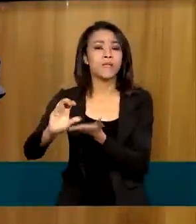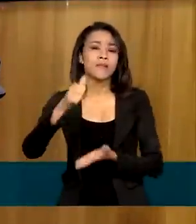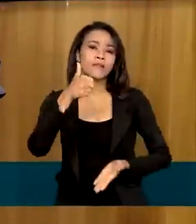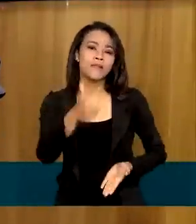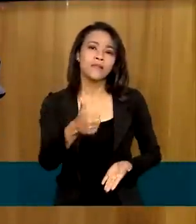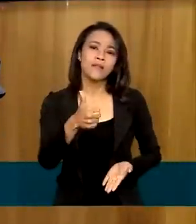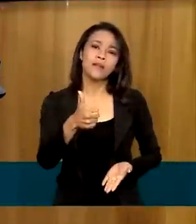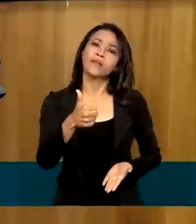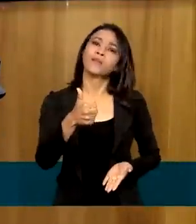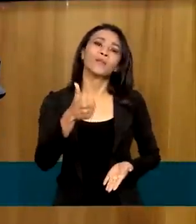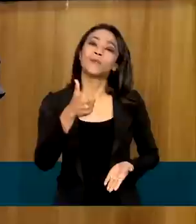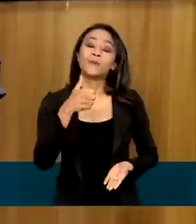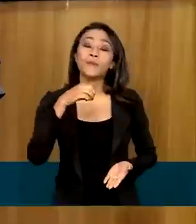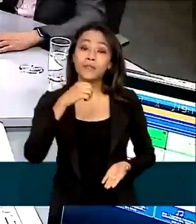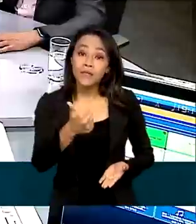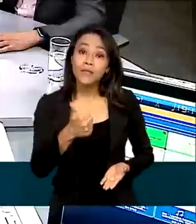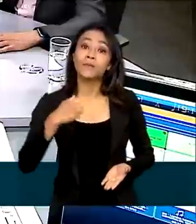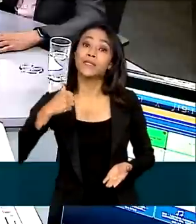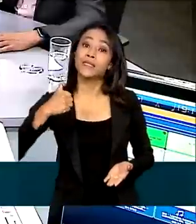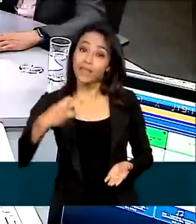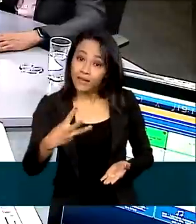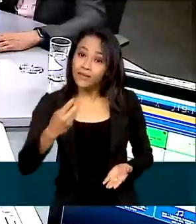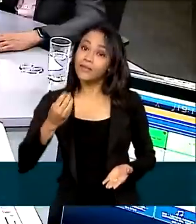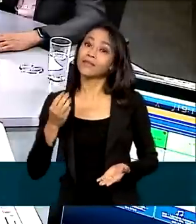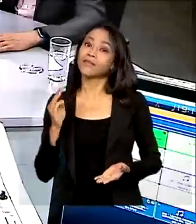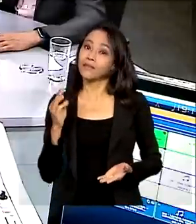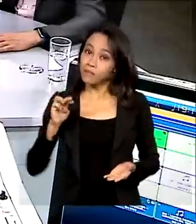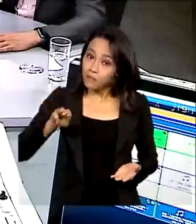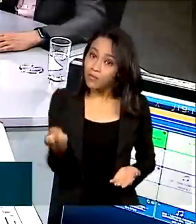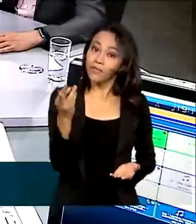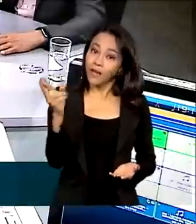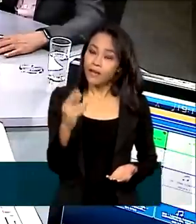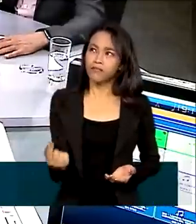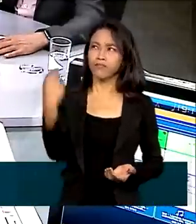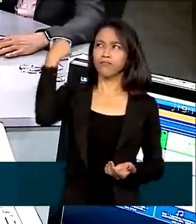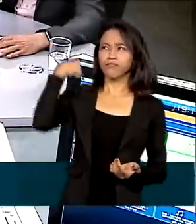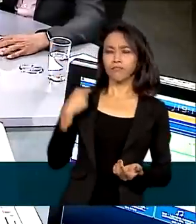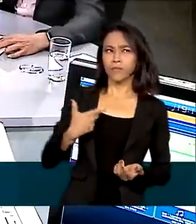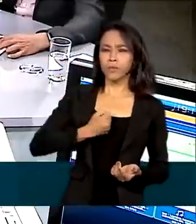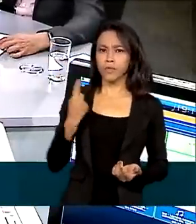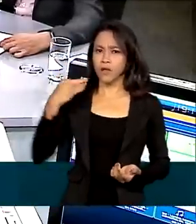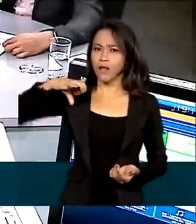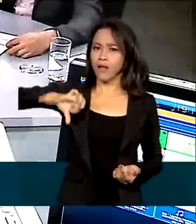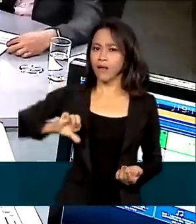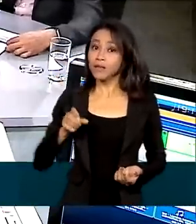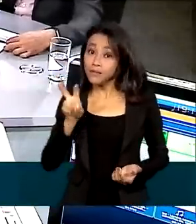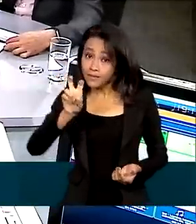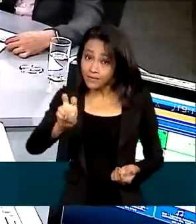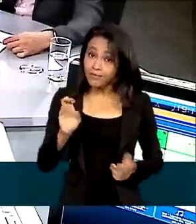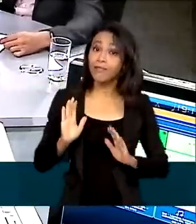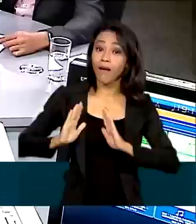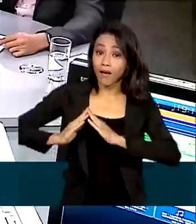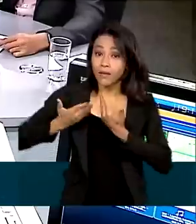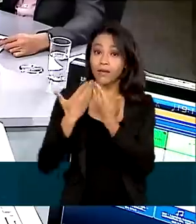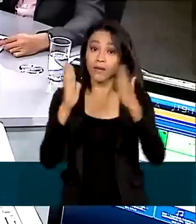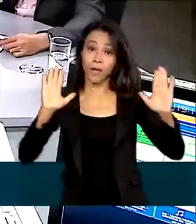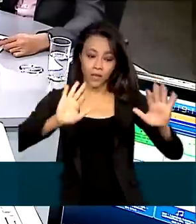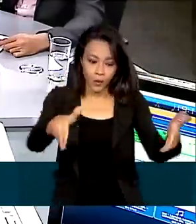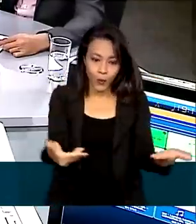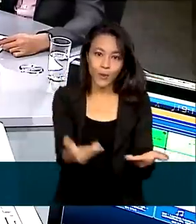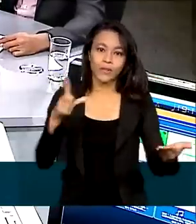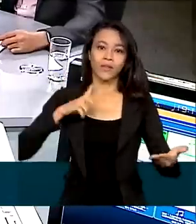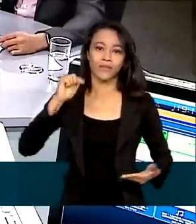milhões de reais nas Casas da Mulher Brasileira. Nós tínhamos em 2019 cinco casas em funcionamento, hoje nós temos